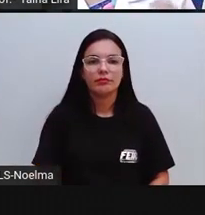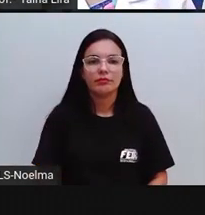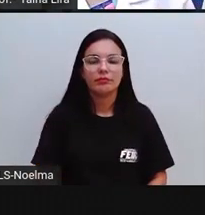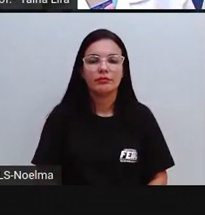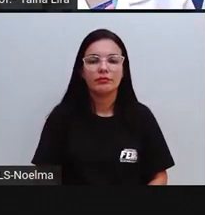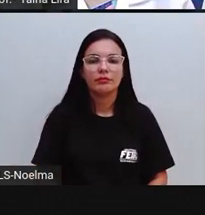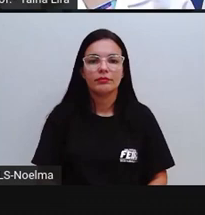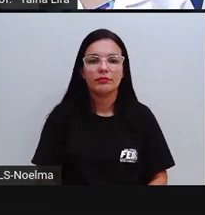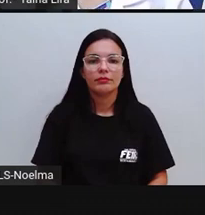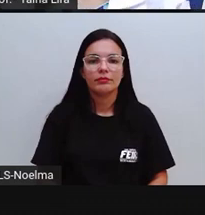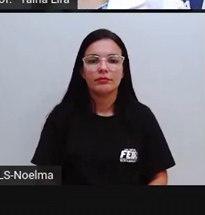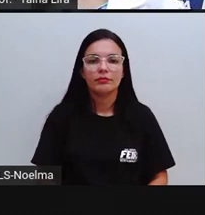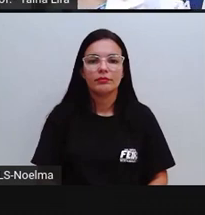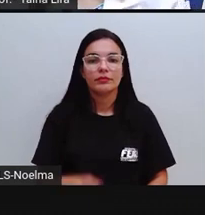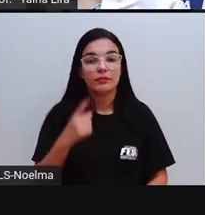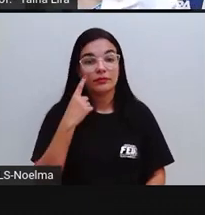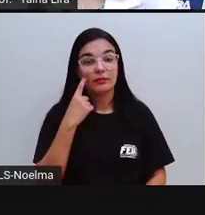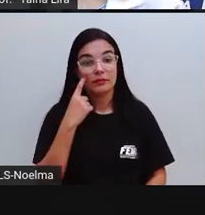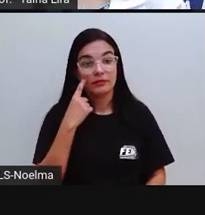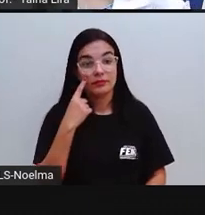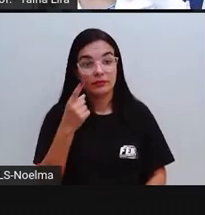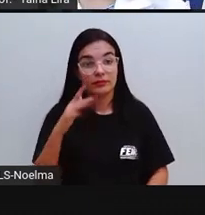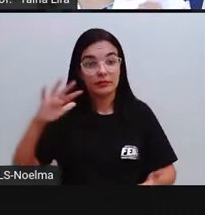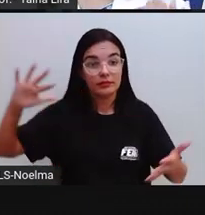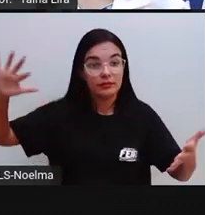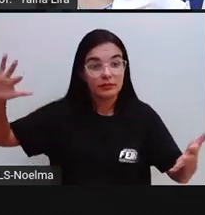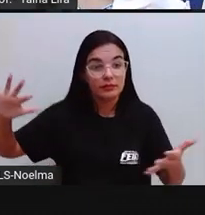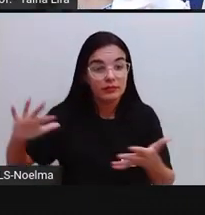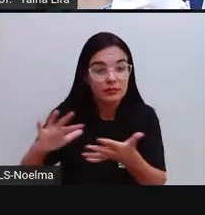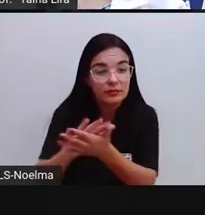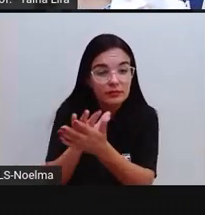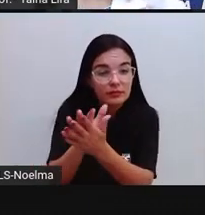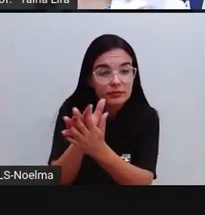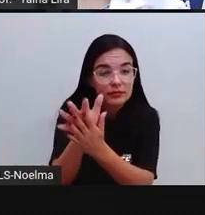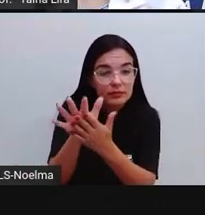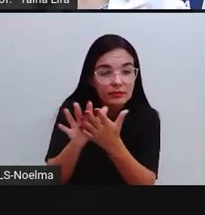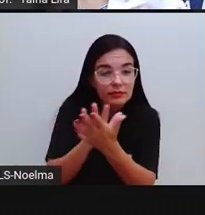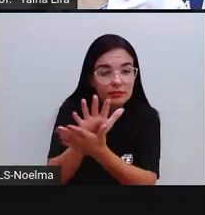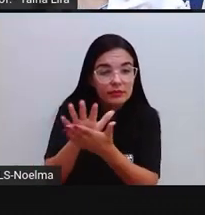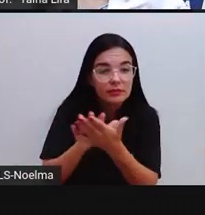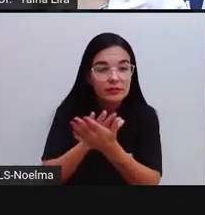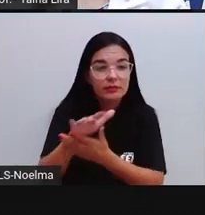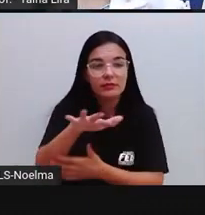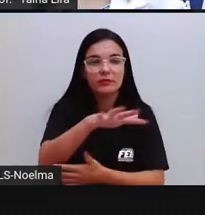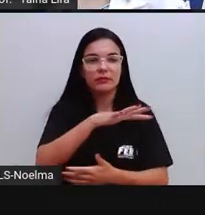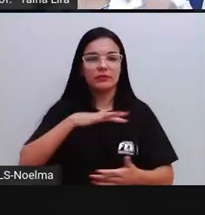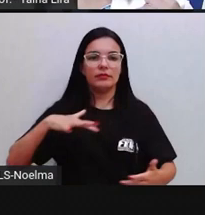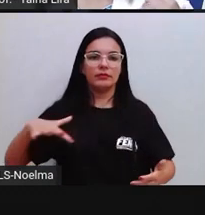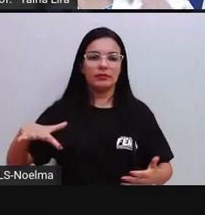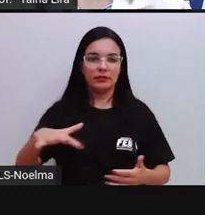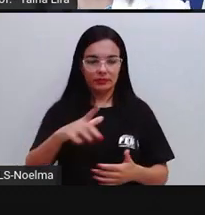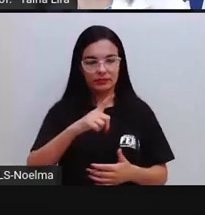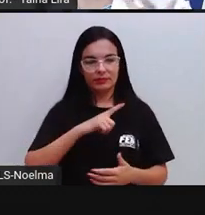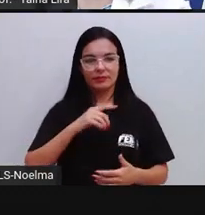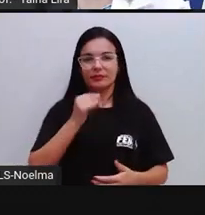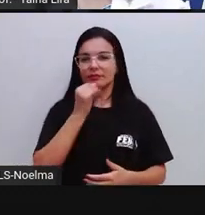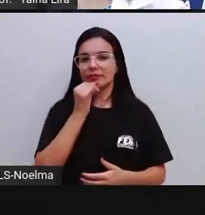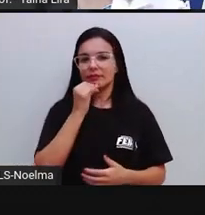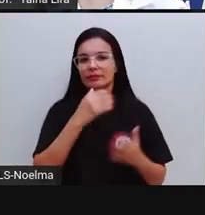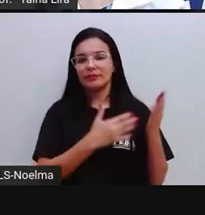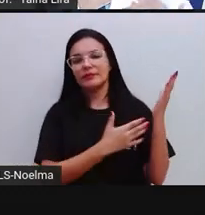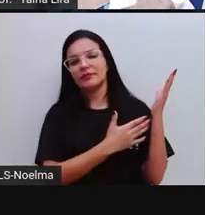Então, falando ainda de desastres ambientais, a Pró trouxe aqui exemplos de desastres